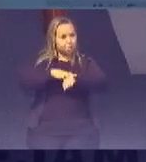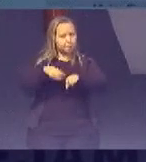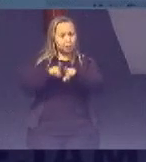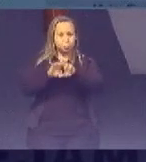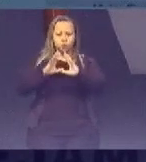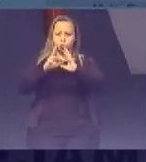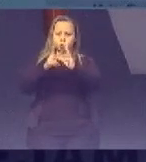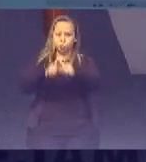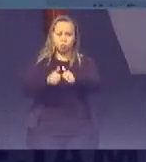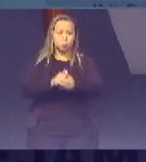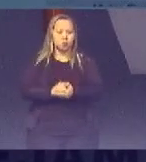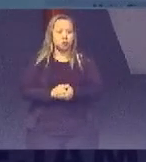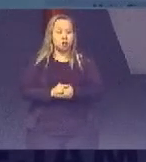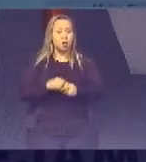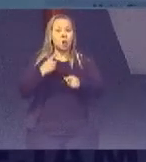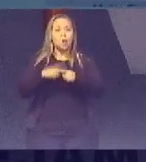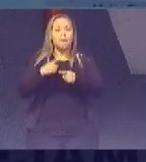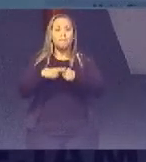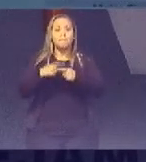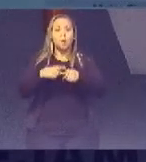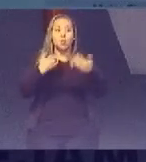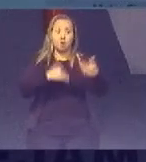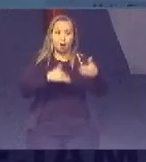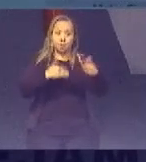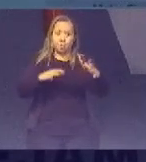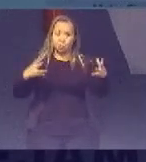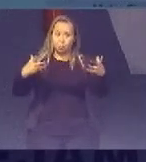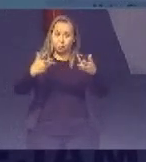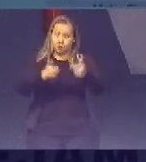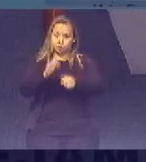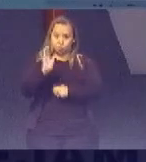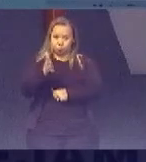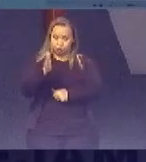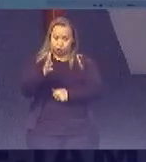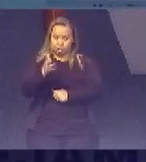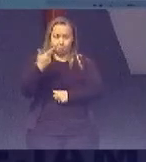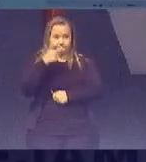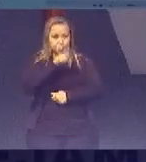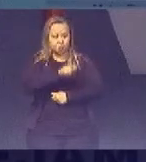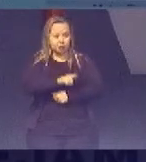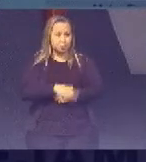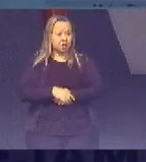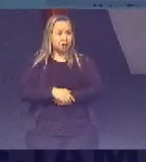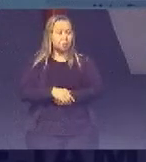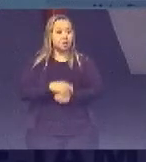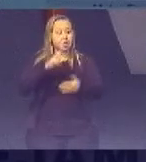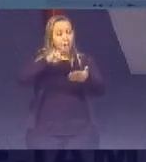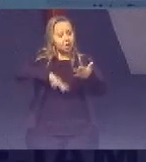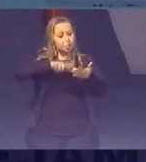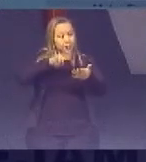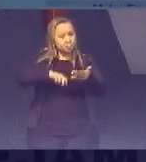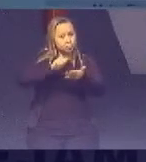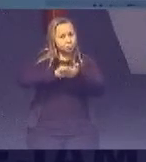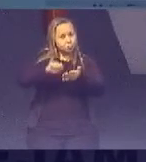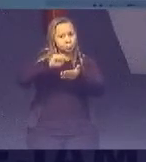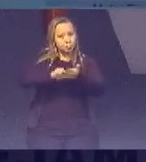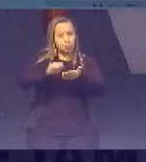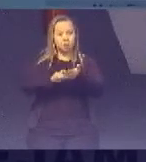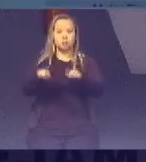Porque o nosso exame De qualificação Ele já considera Leitura e escrita